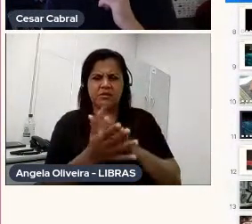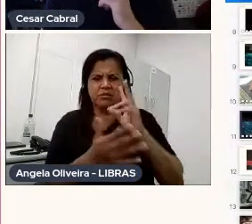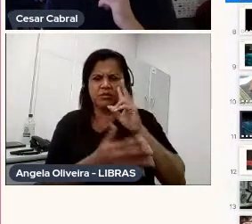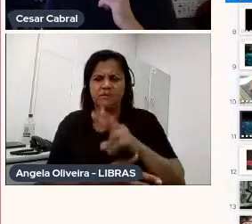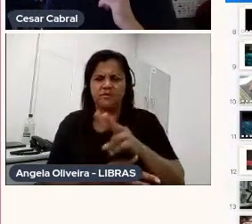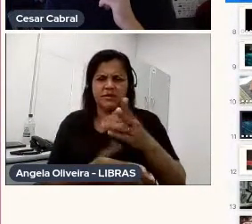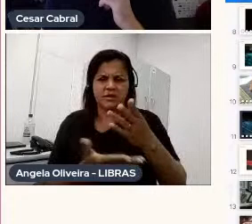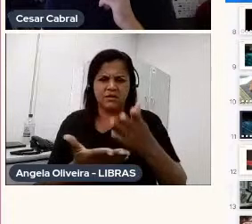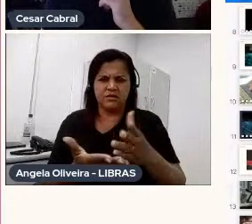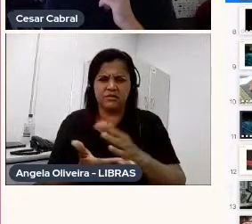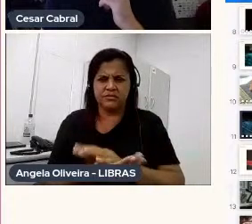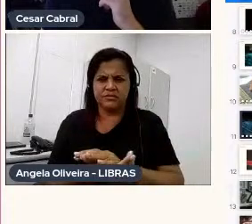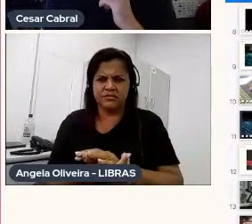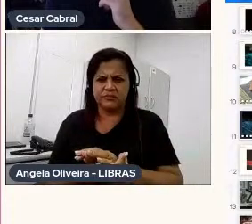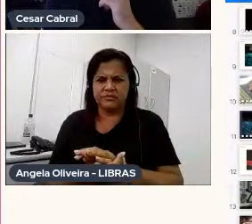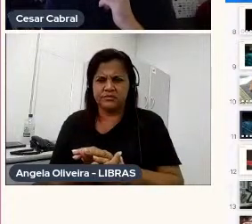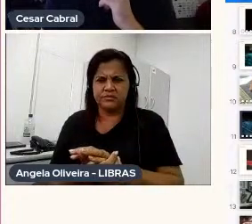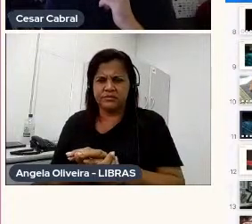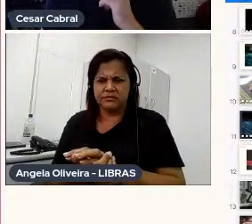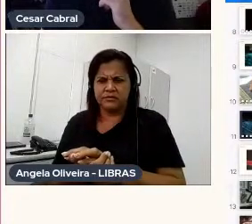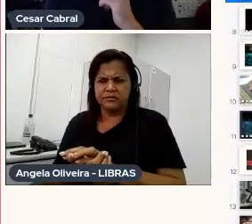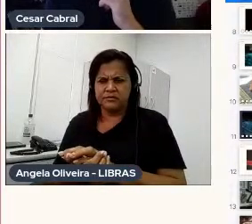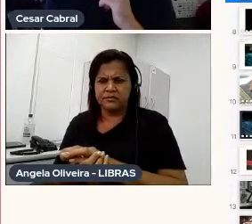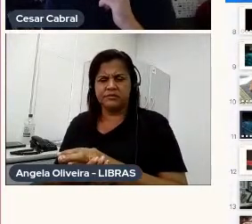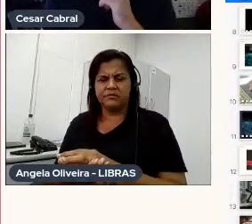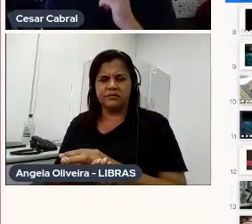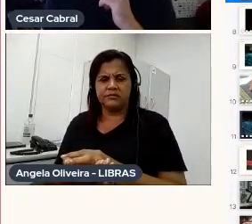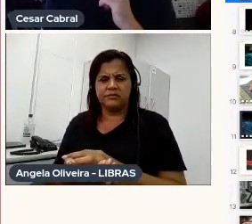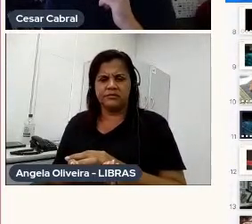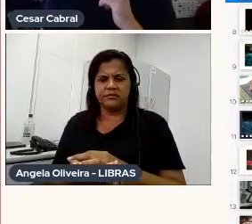nenhuma com todos esses, próximo da minha casa.